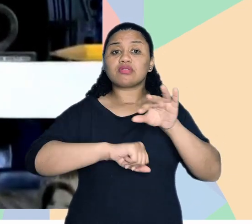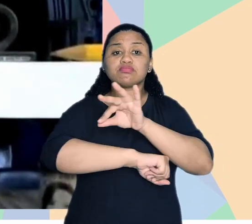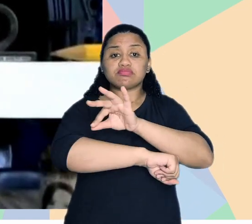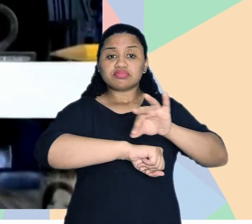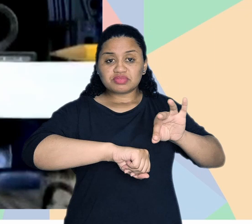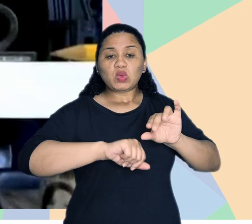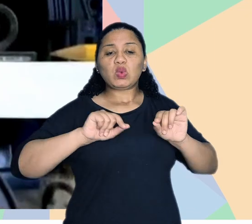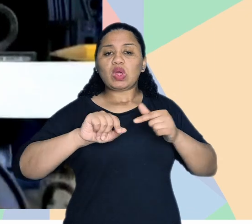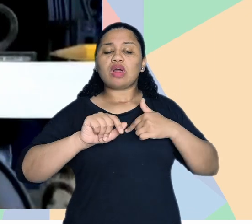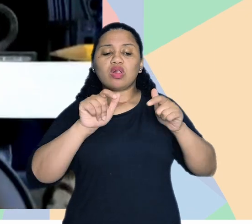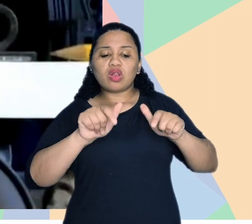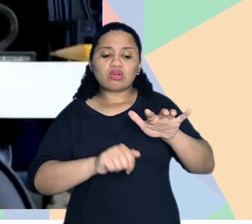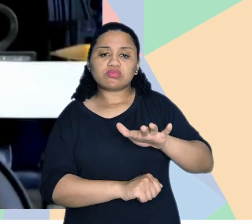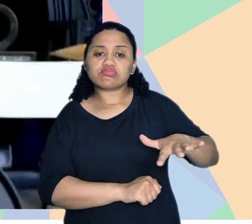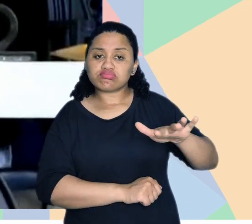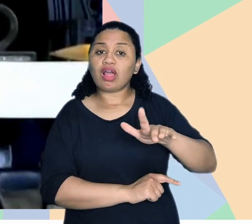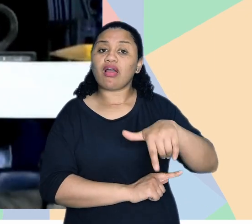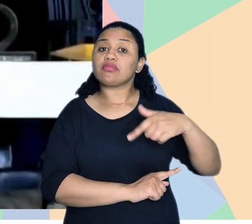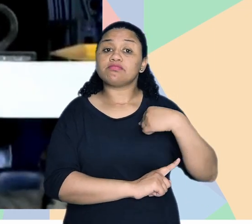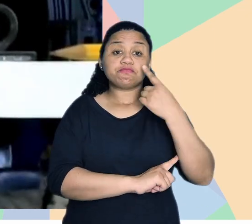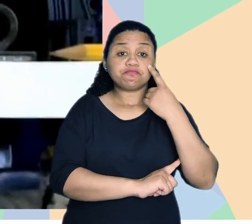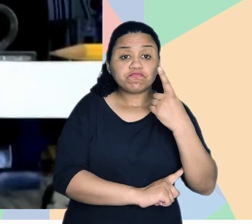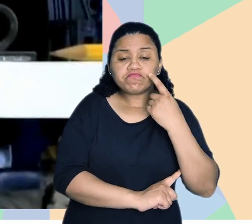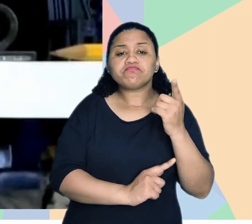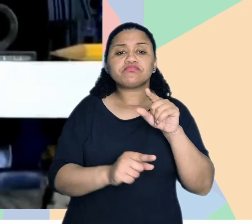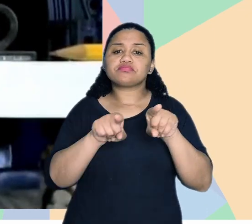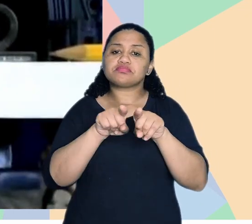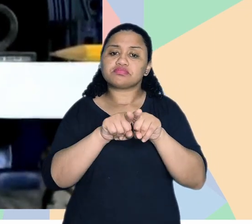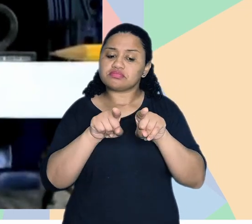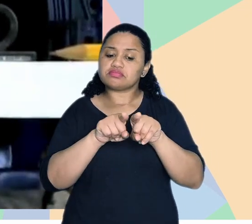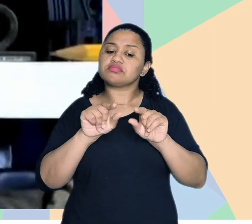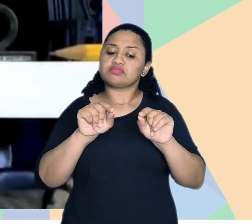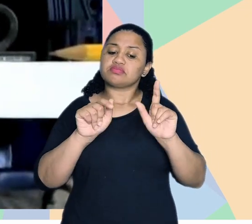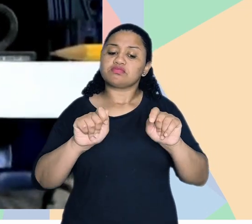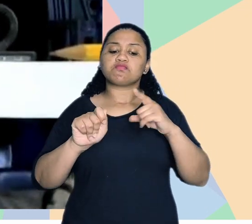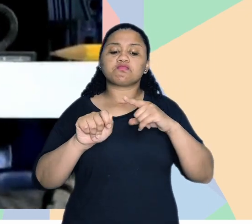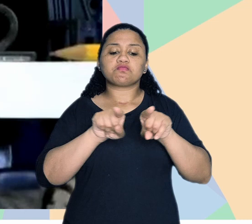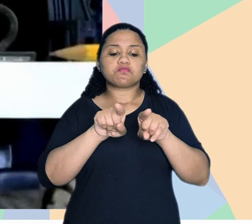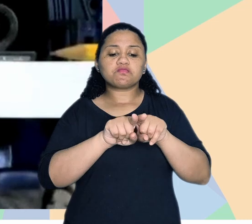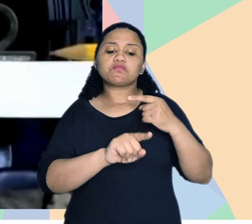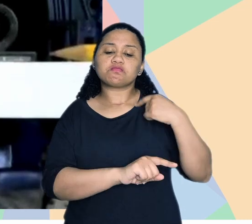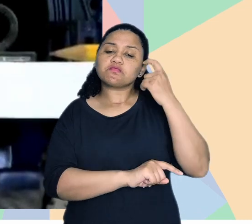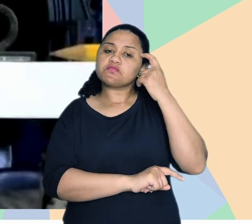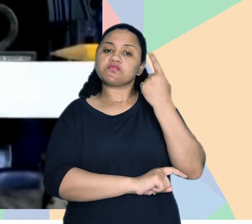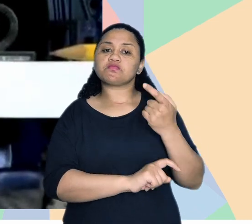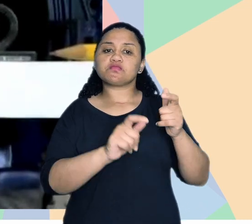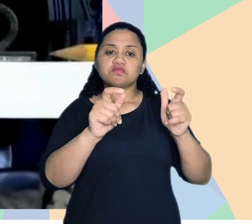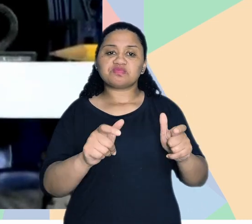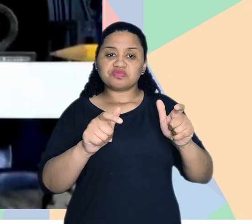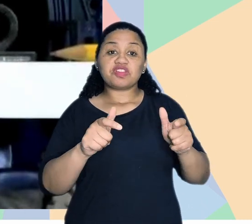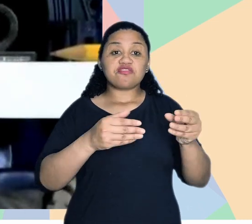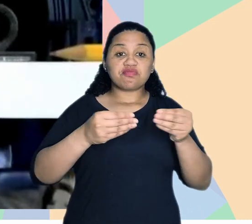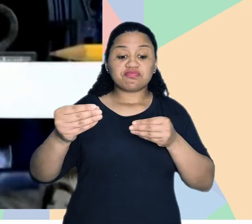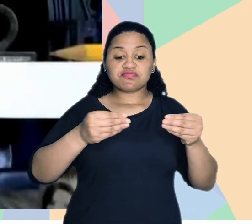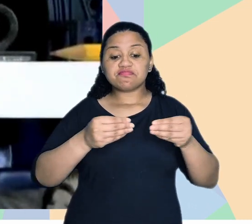arquitetura, quando a gente fala em concepção de espaços, isso é bem interessante de se trabalhar, porque pode ter um uso bastante criativo, né? Um mesmo espaço,